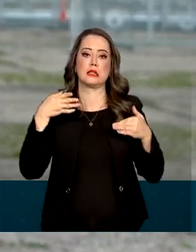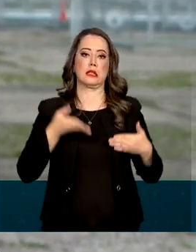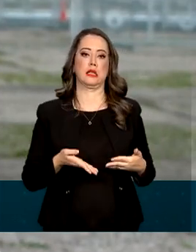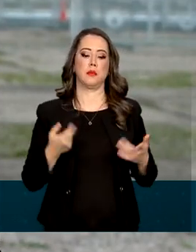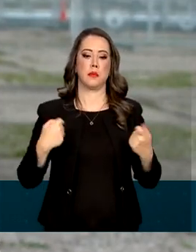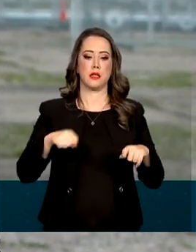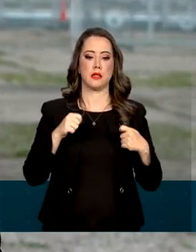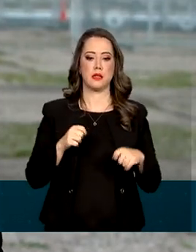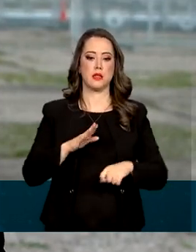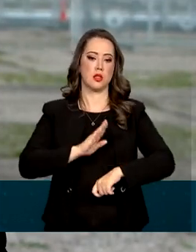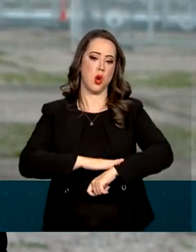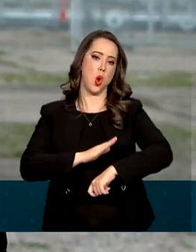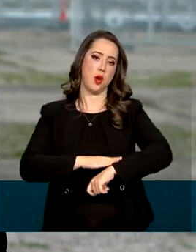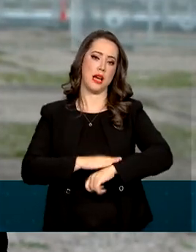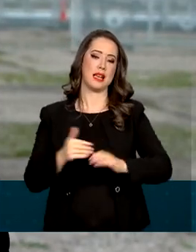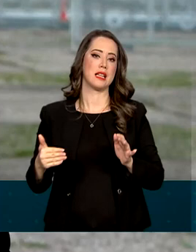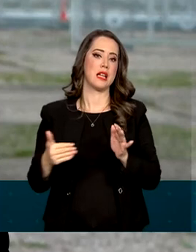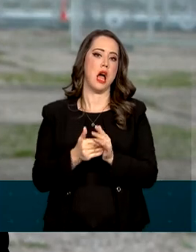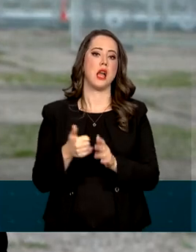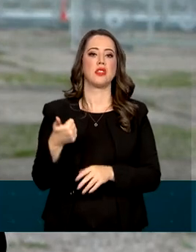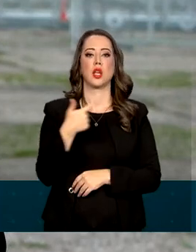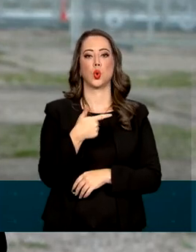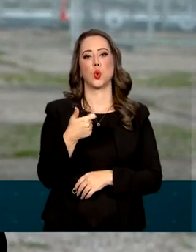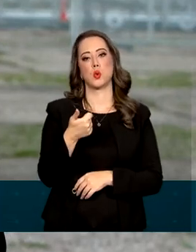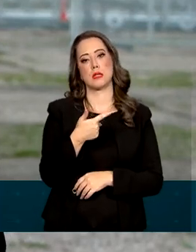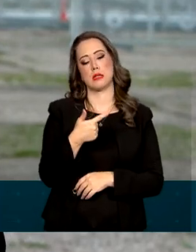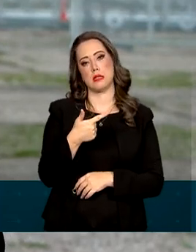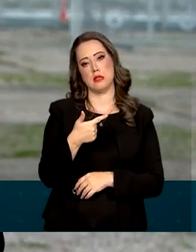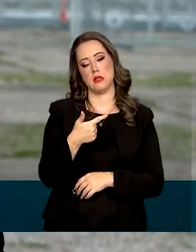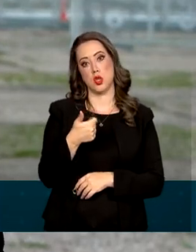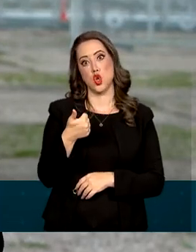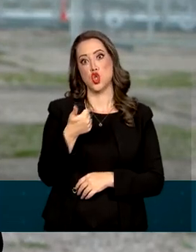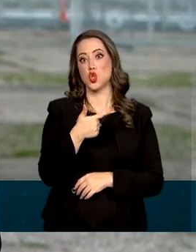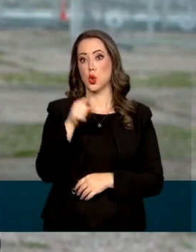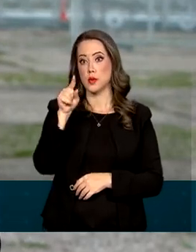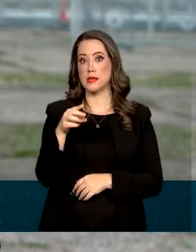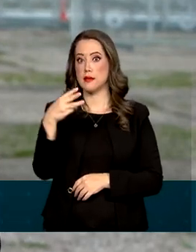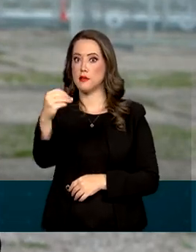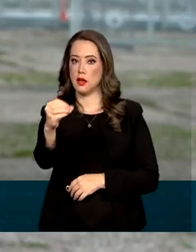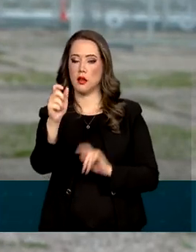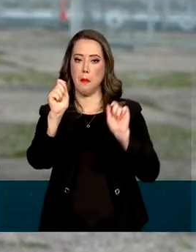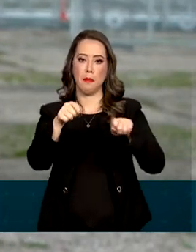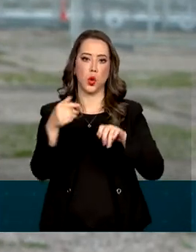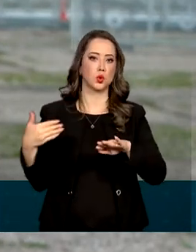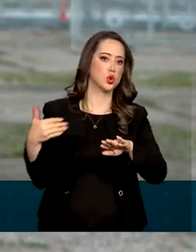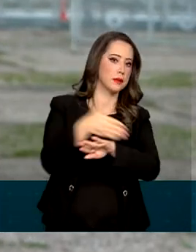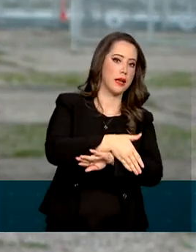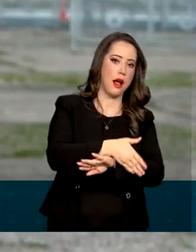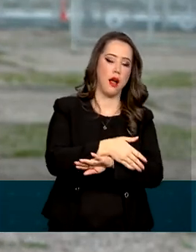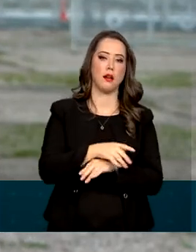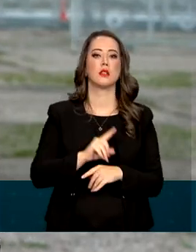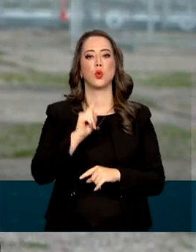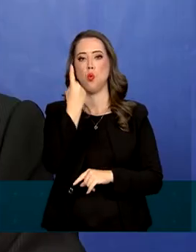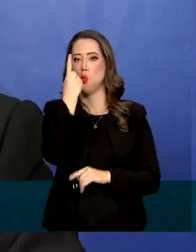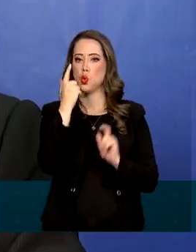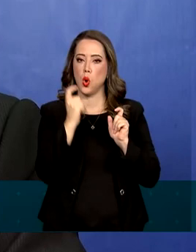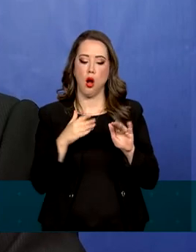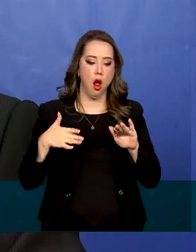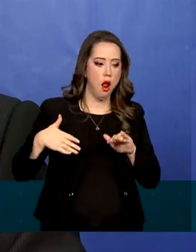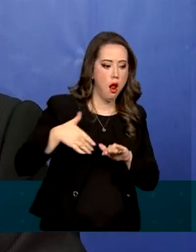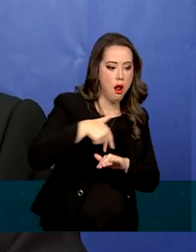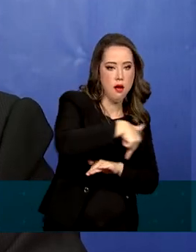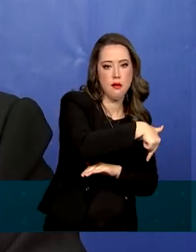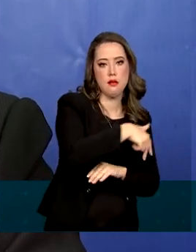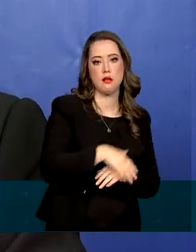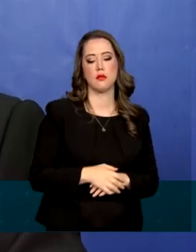é preciso chegar no máximo até meio-dia e 30, quando o único acesso disponível será bloqueado. As pessoas que